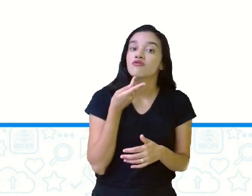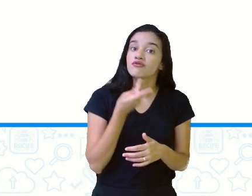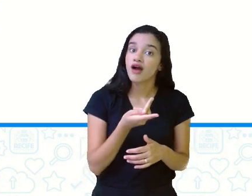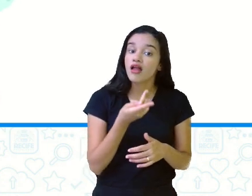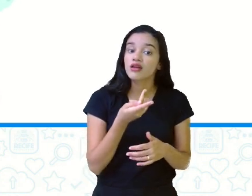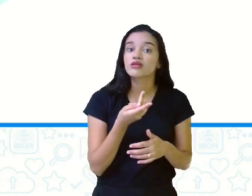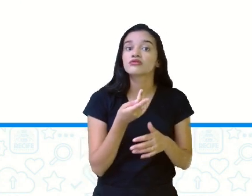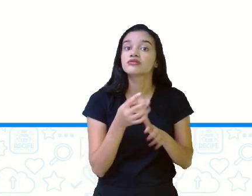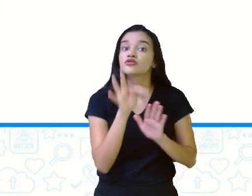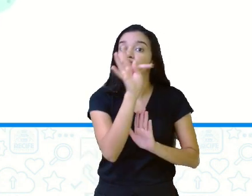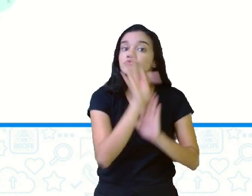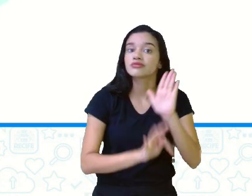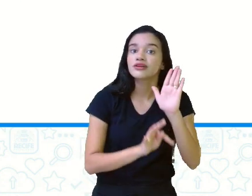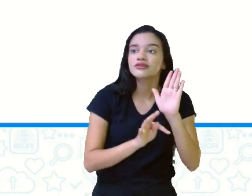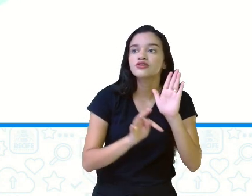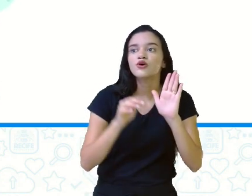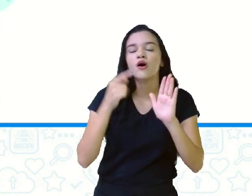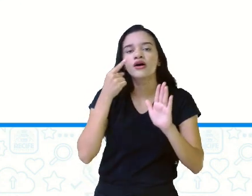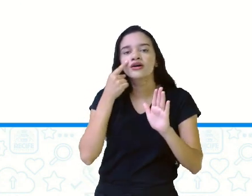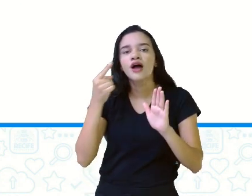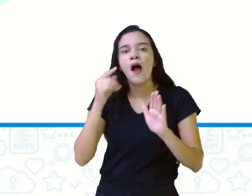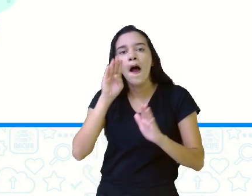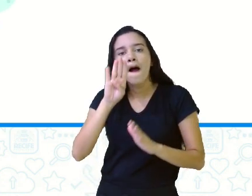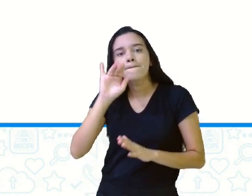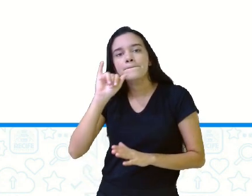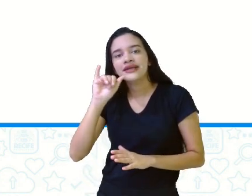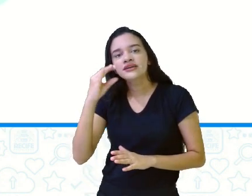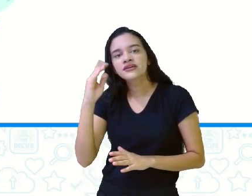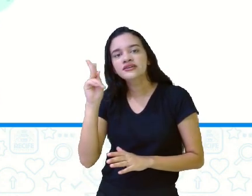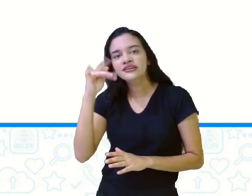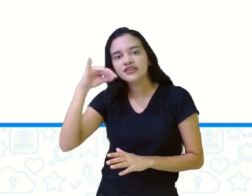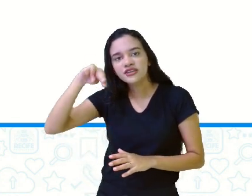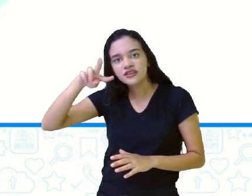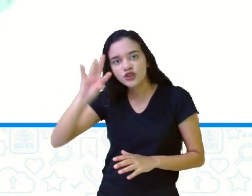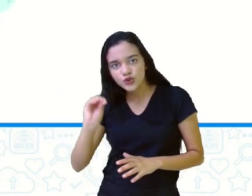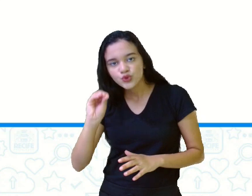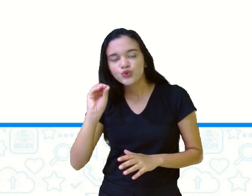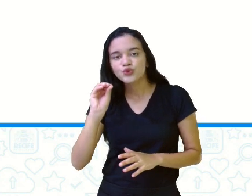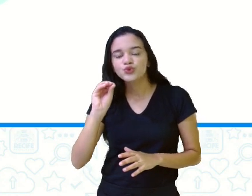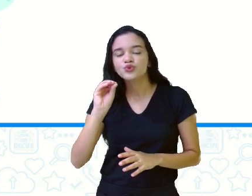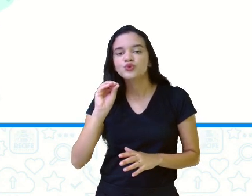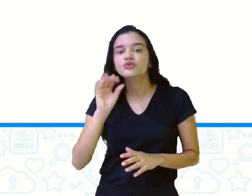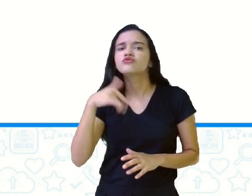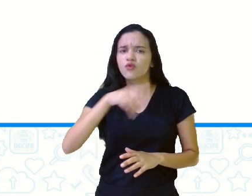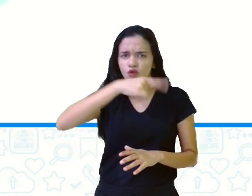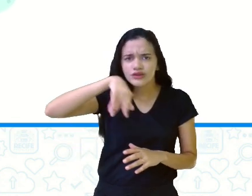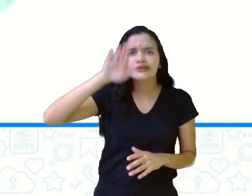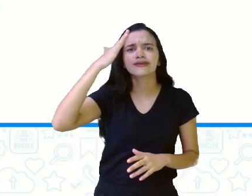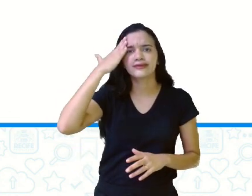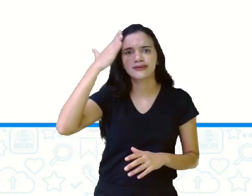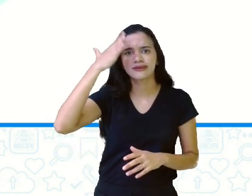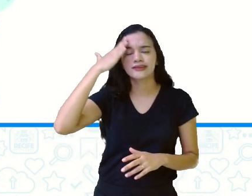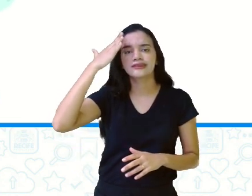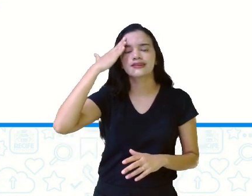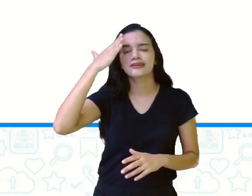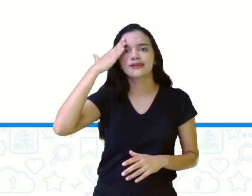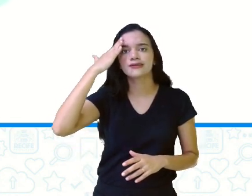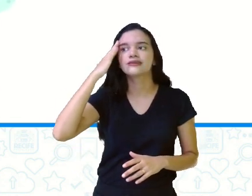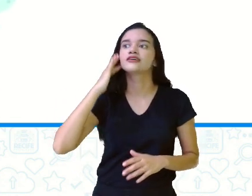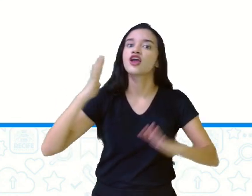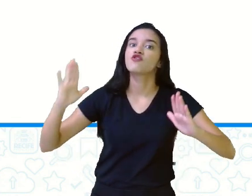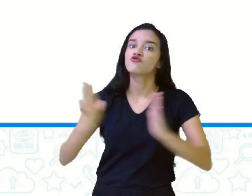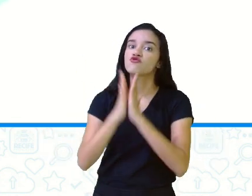o bichinho, vocês entendem, pois teve uma fala anterior, vocês entendem aí que eu estou me referindo ao filhote